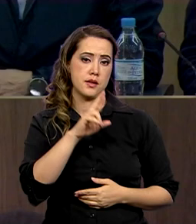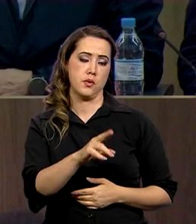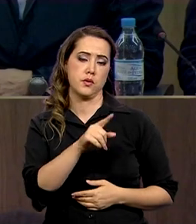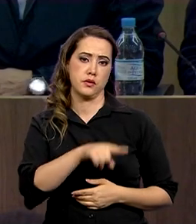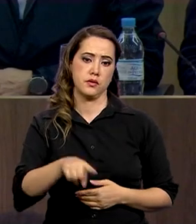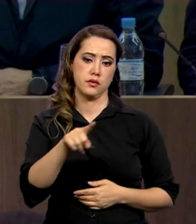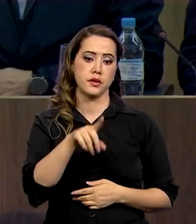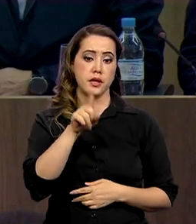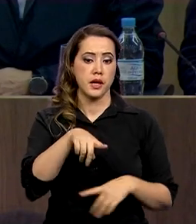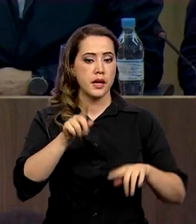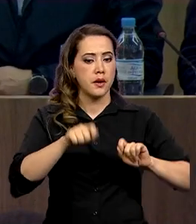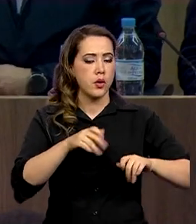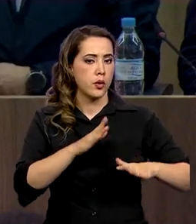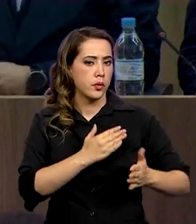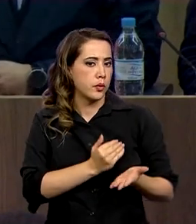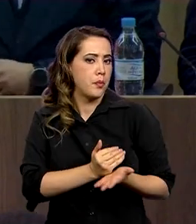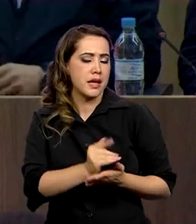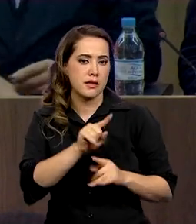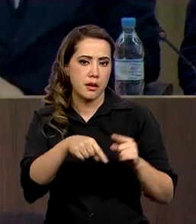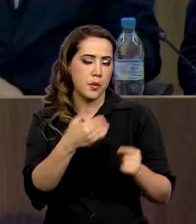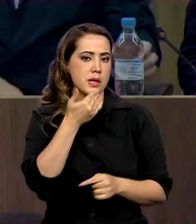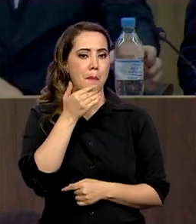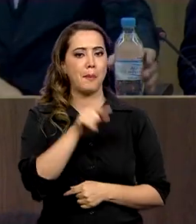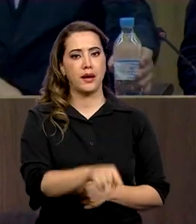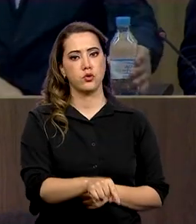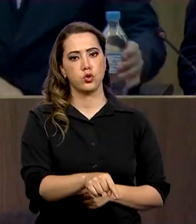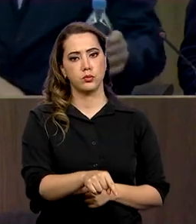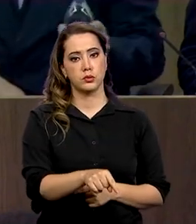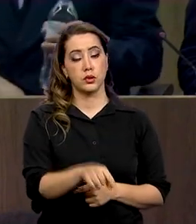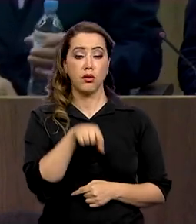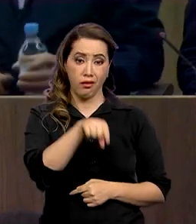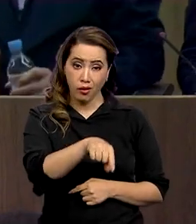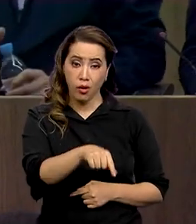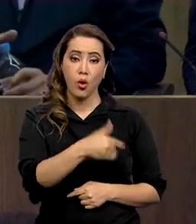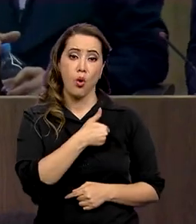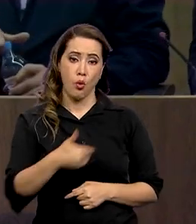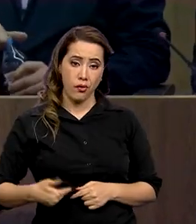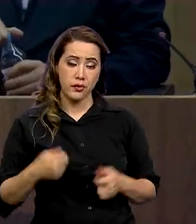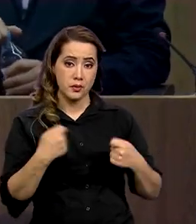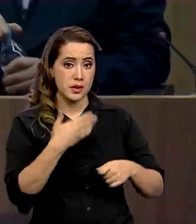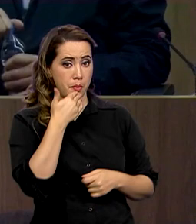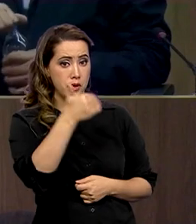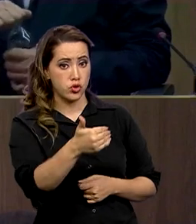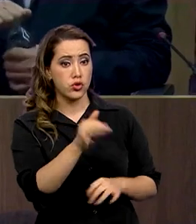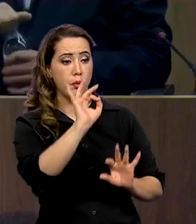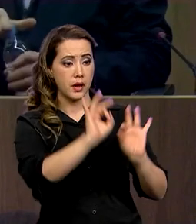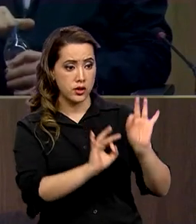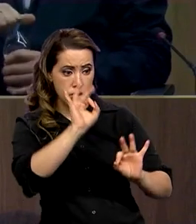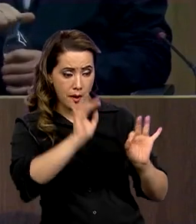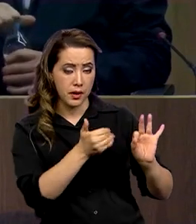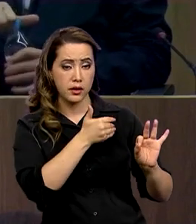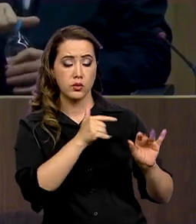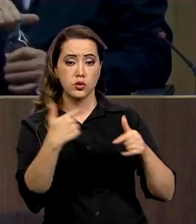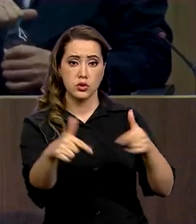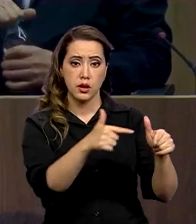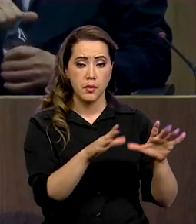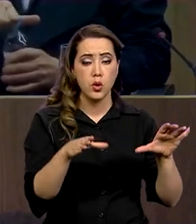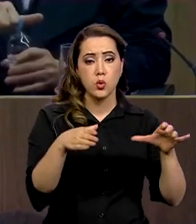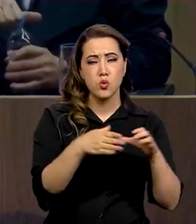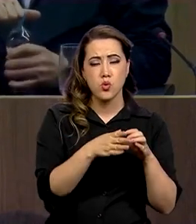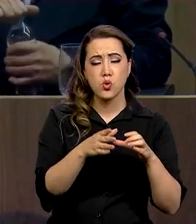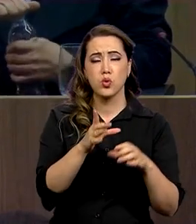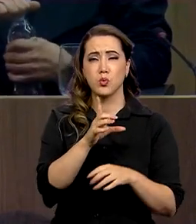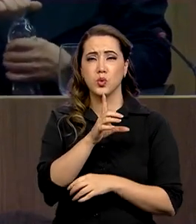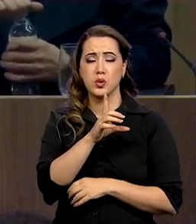ele é feito a partir de uma demanda. Essa demanda a gente chama de plano de trabalho. As equipes da Defesa Civil estão